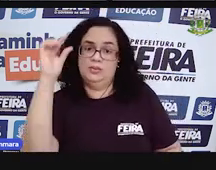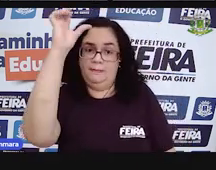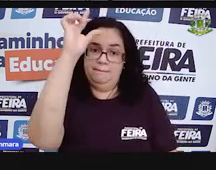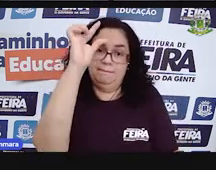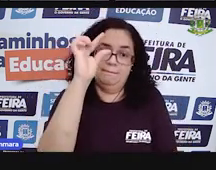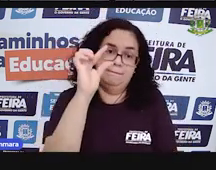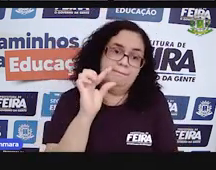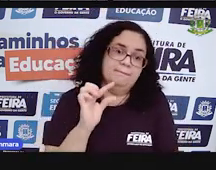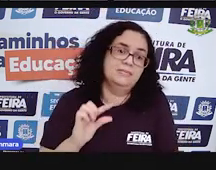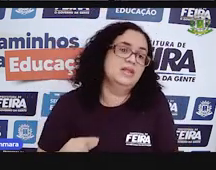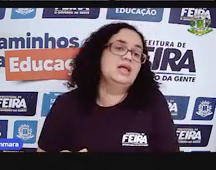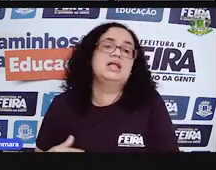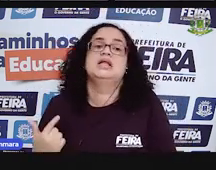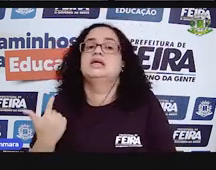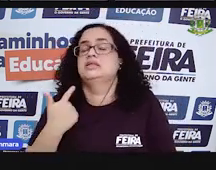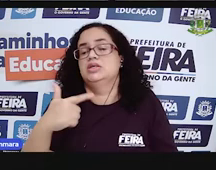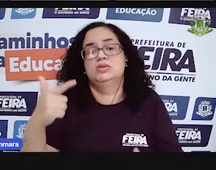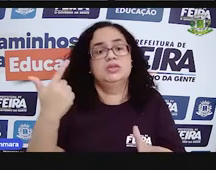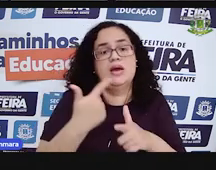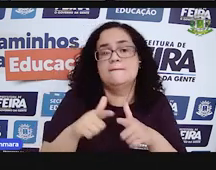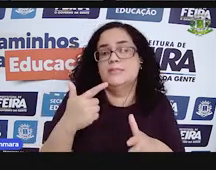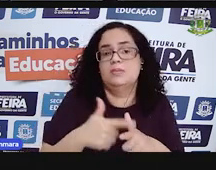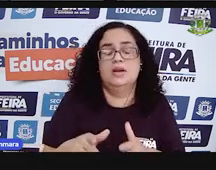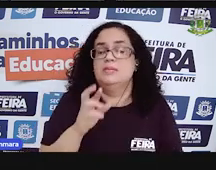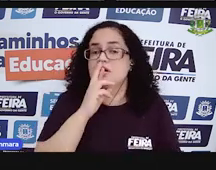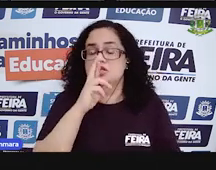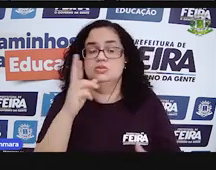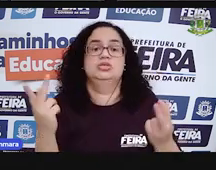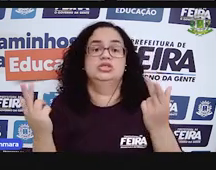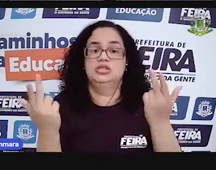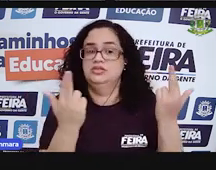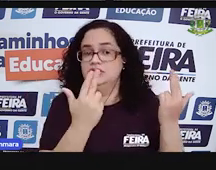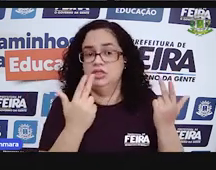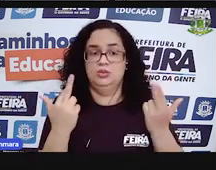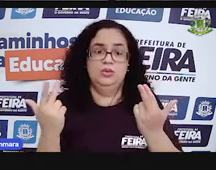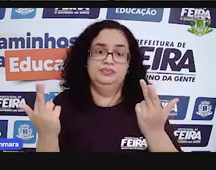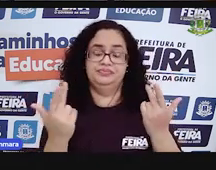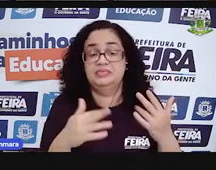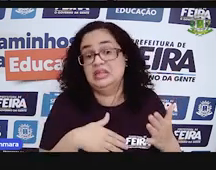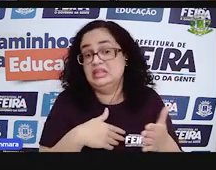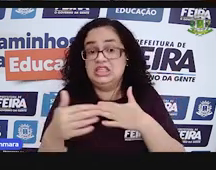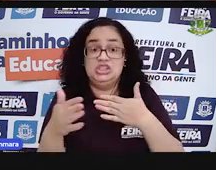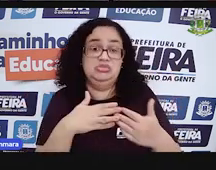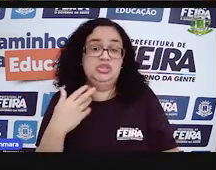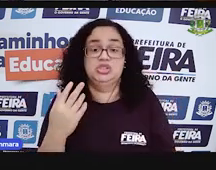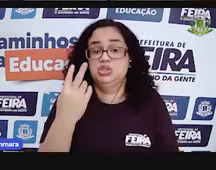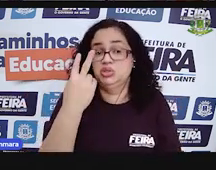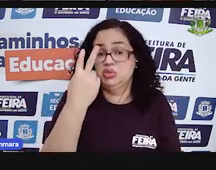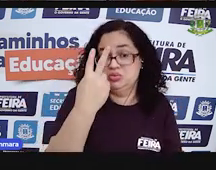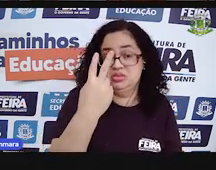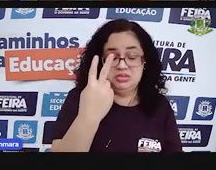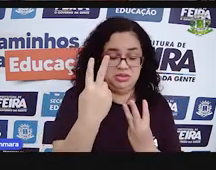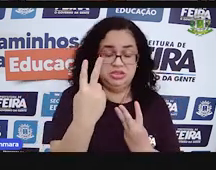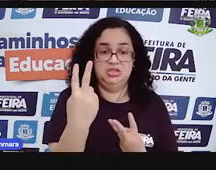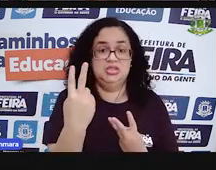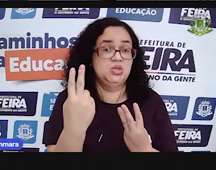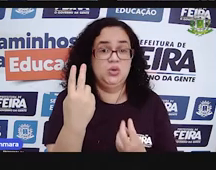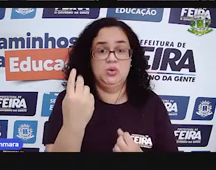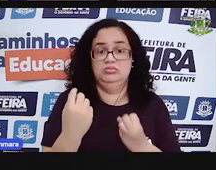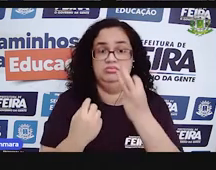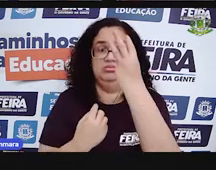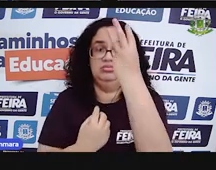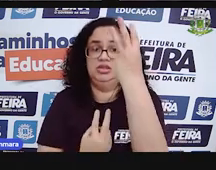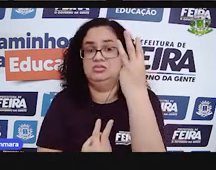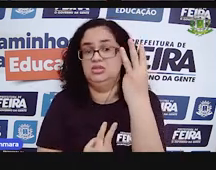embaixo. Não tem problema, vai dar o mesmo resultado. Tá bom? Tanto faz 2 mais 3, como 3 mais